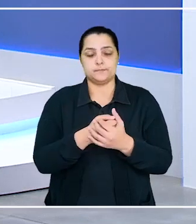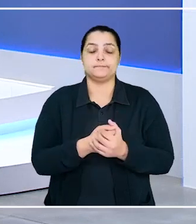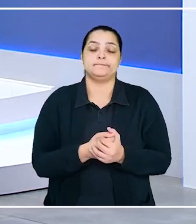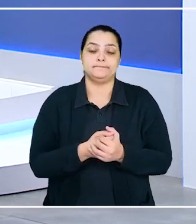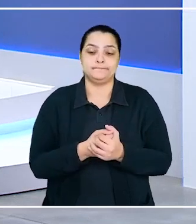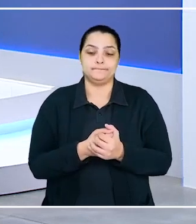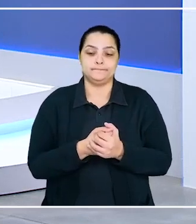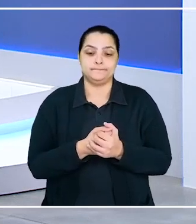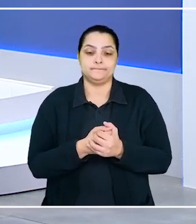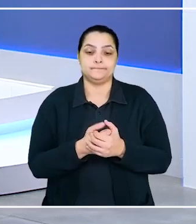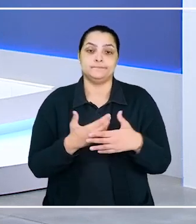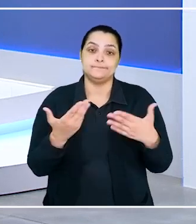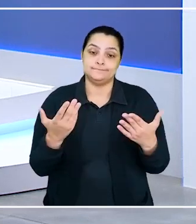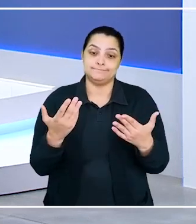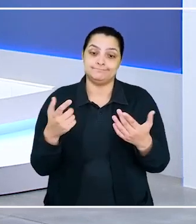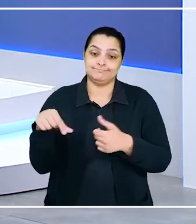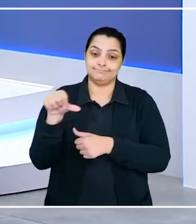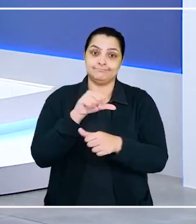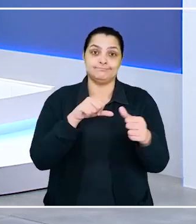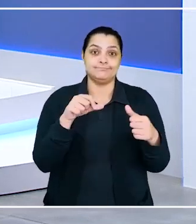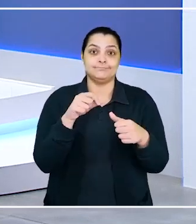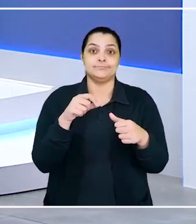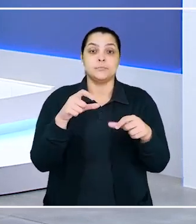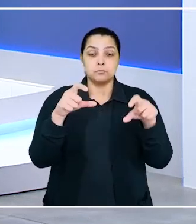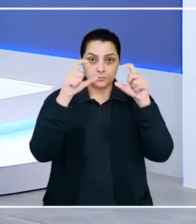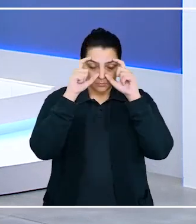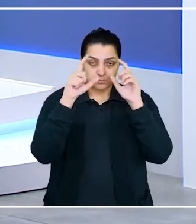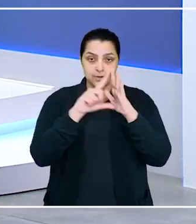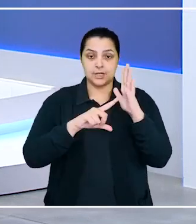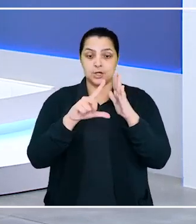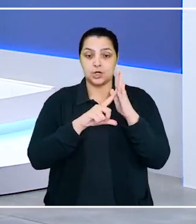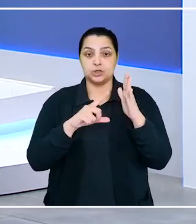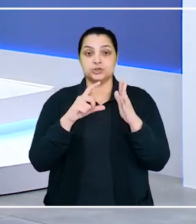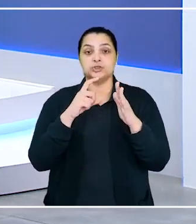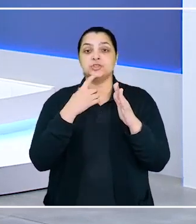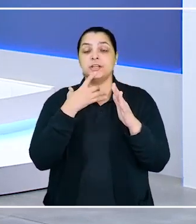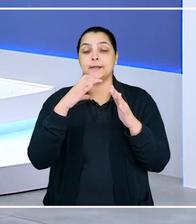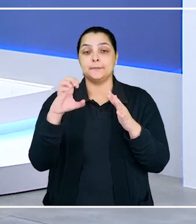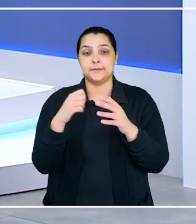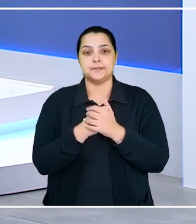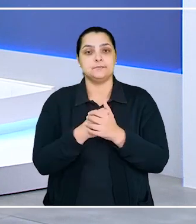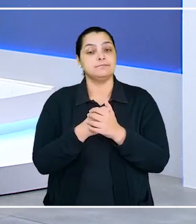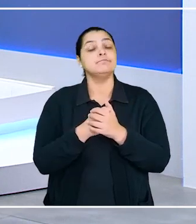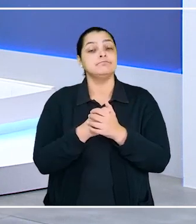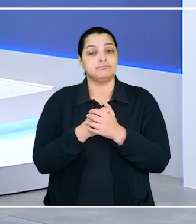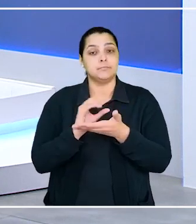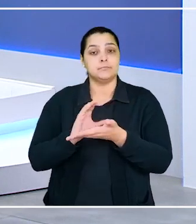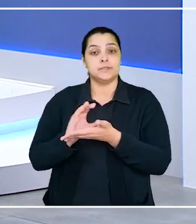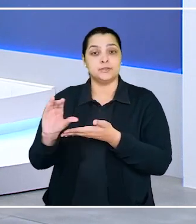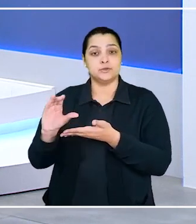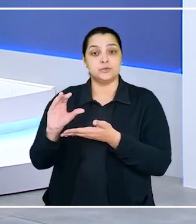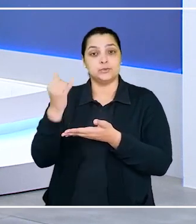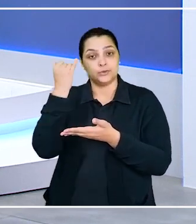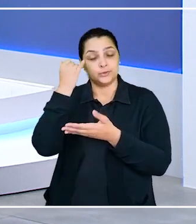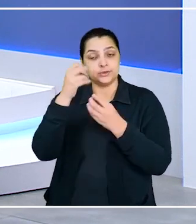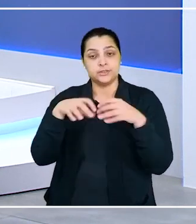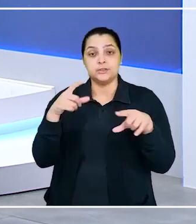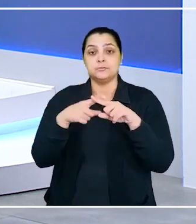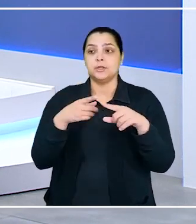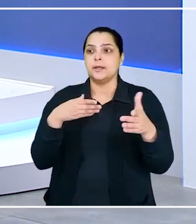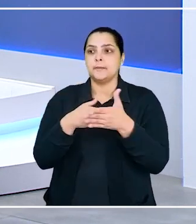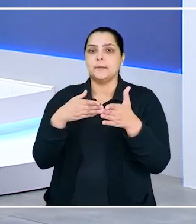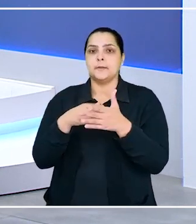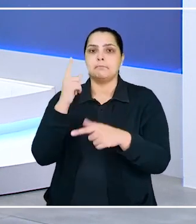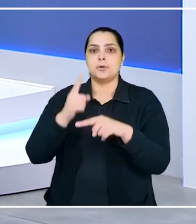E fechando o nosso giro, uma ótica de Campinas, São Paulo, foi condenada a indenizar uma auxiliar trans por restrição de uso do